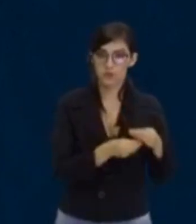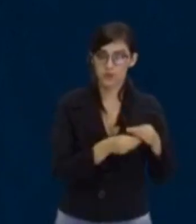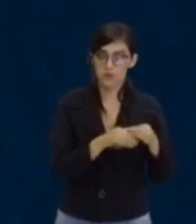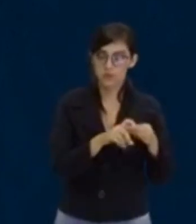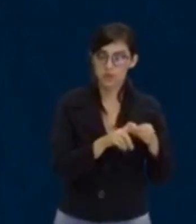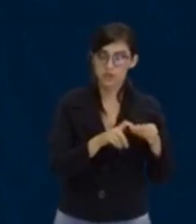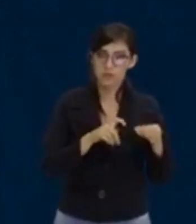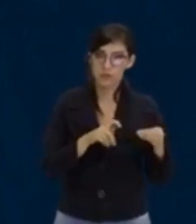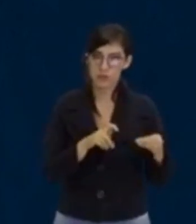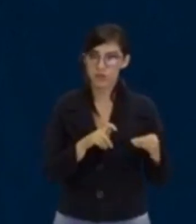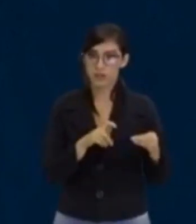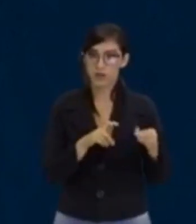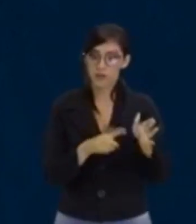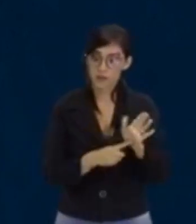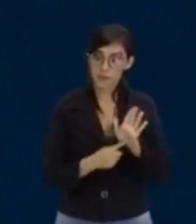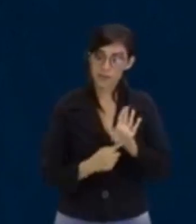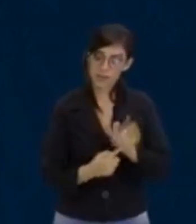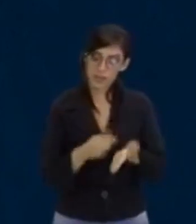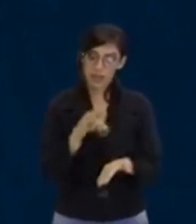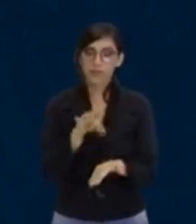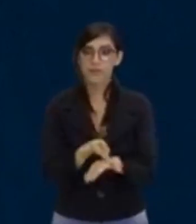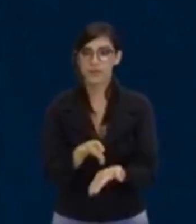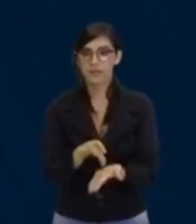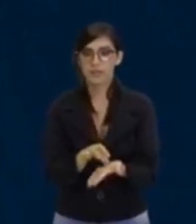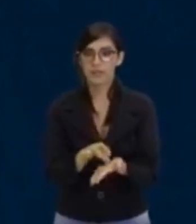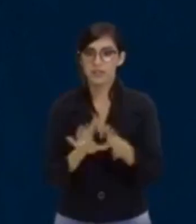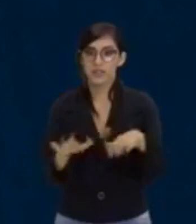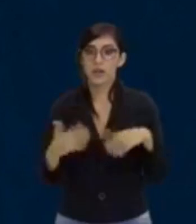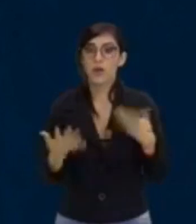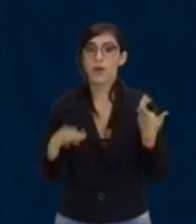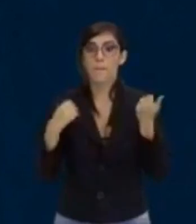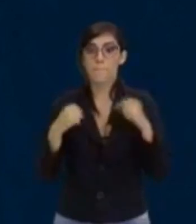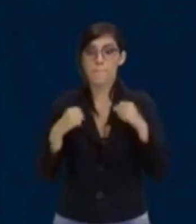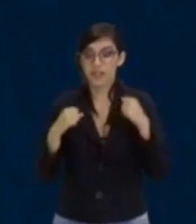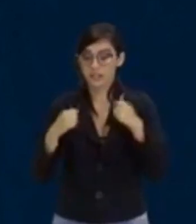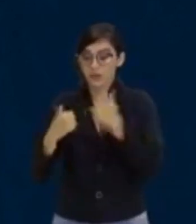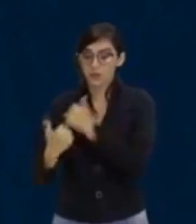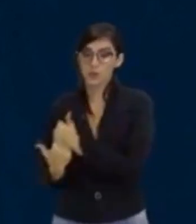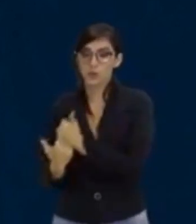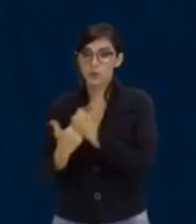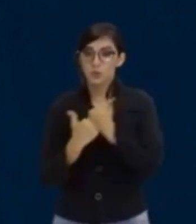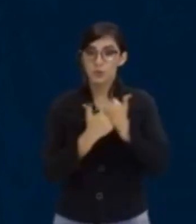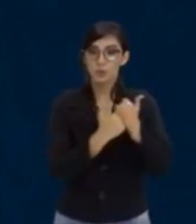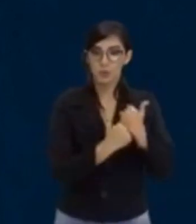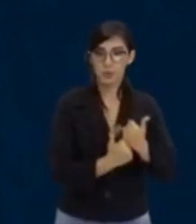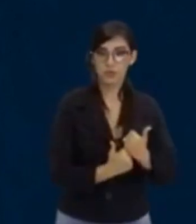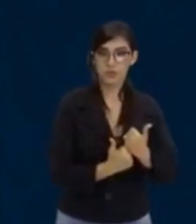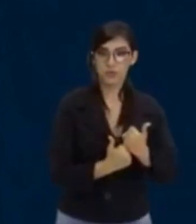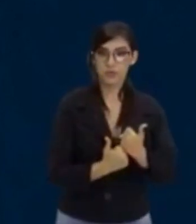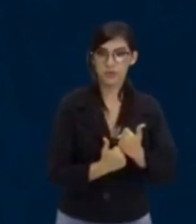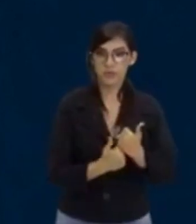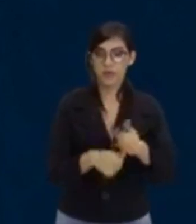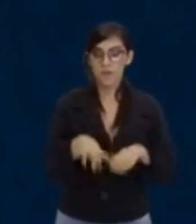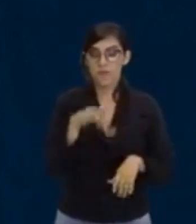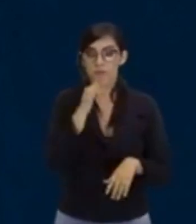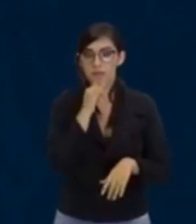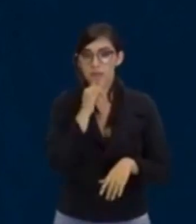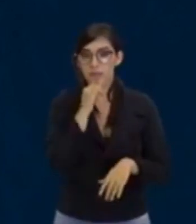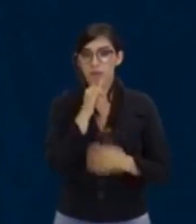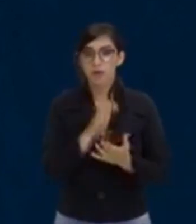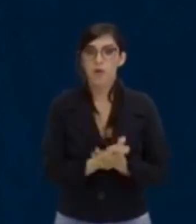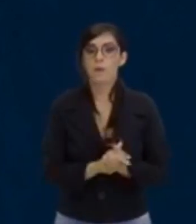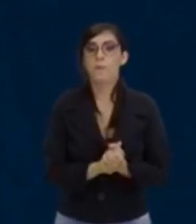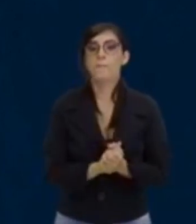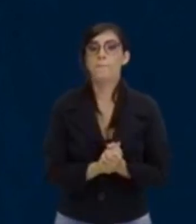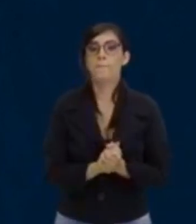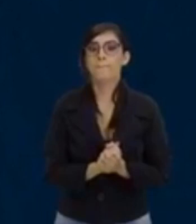verdadeira? Então, quer dizer o quê? Que eu tenho que pegar esses valores que tem aí, pessoal, e colocar no lugar do x. Olha como vai